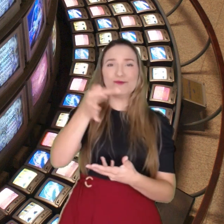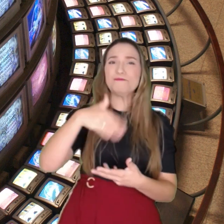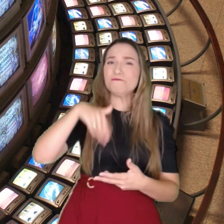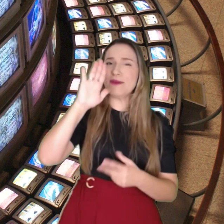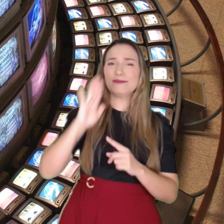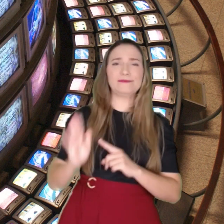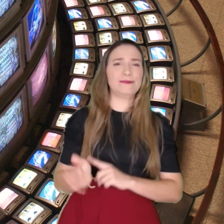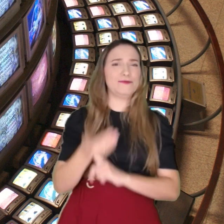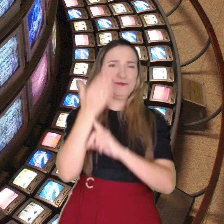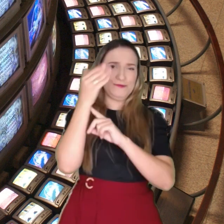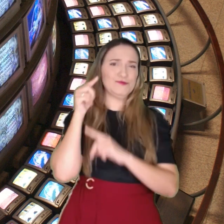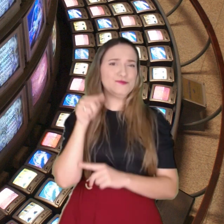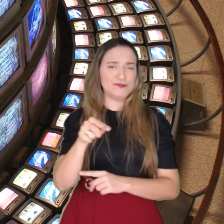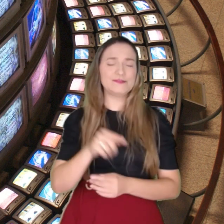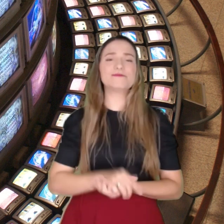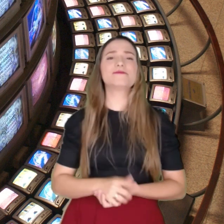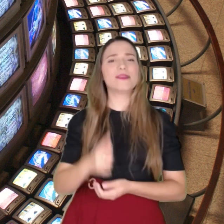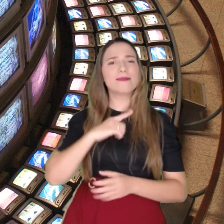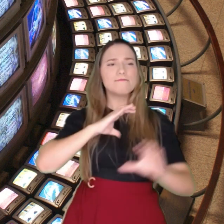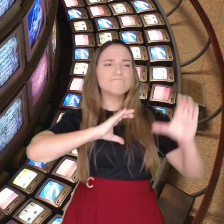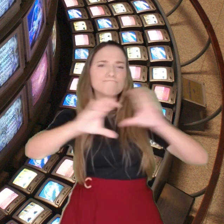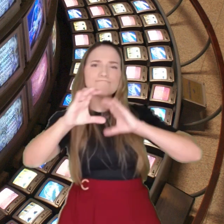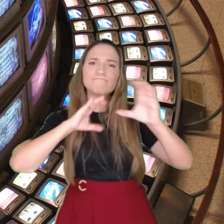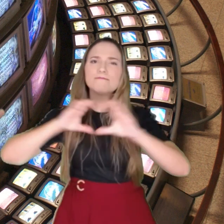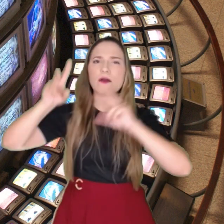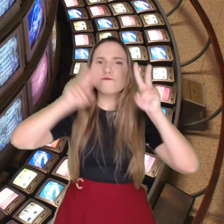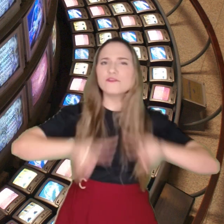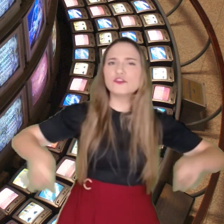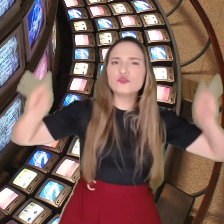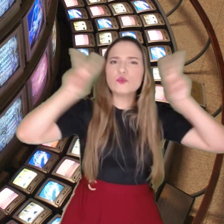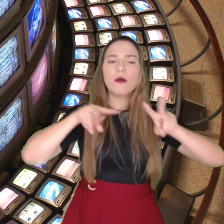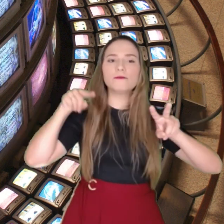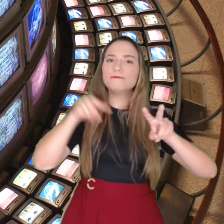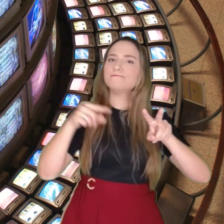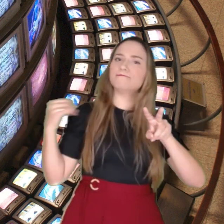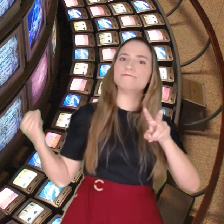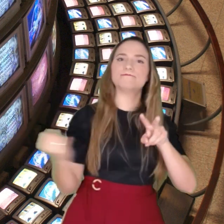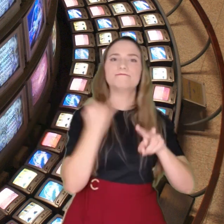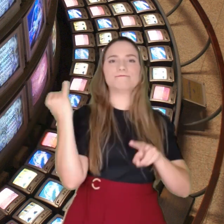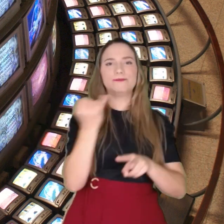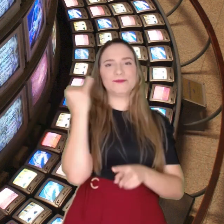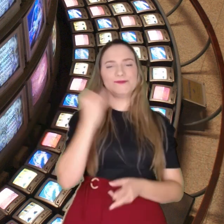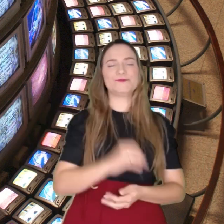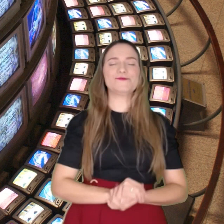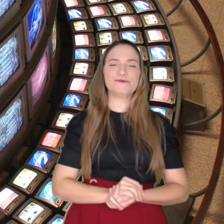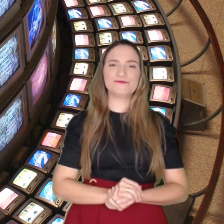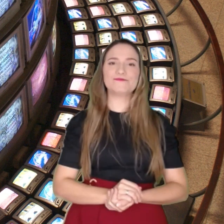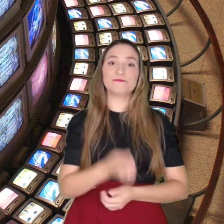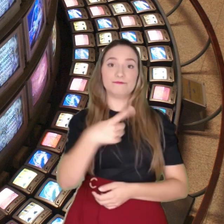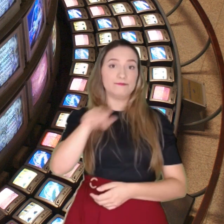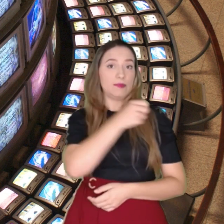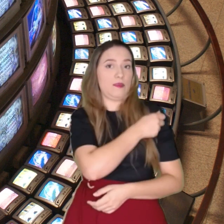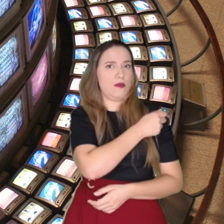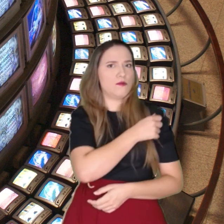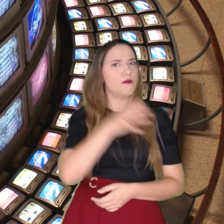digitalizado, onde a comunicação visual desempenha um papel crucial.